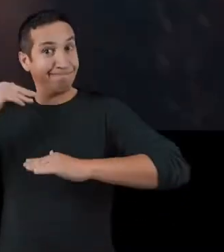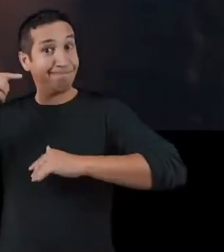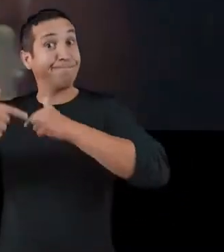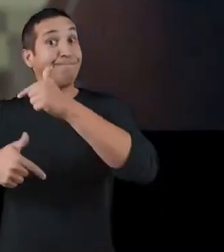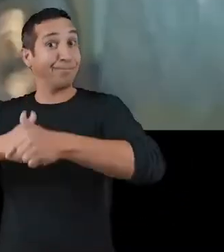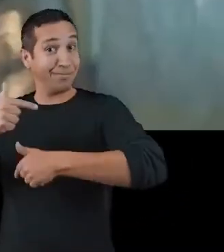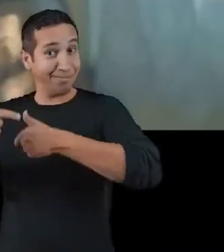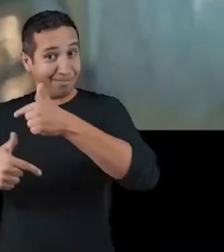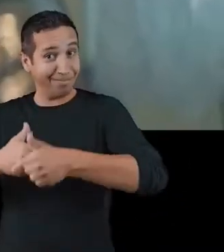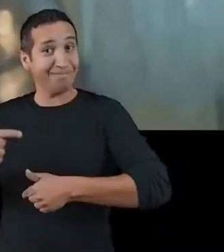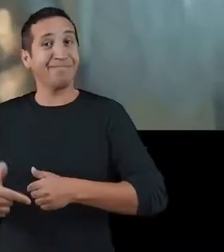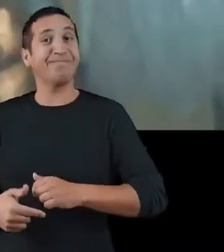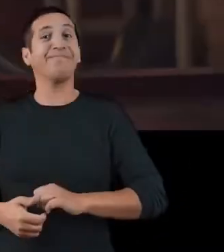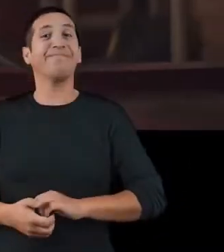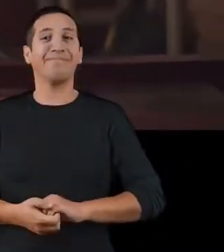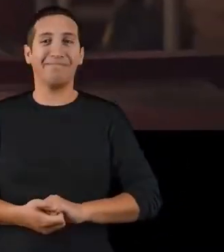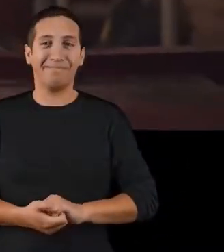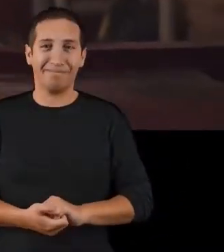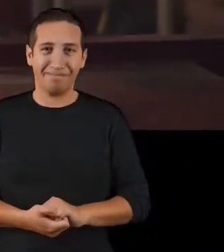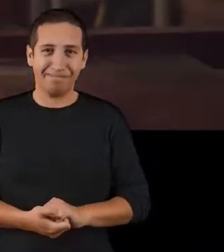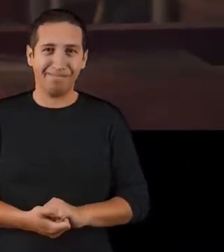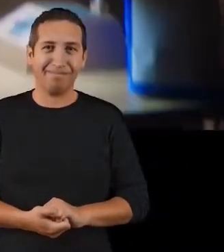tornando nossa profissão.